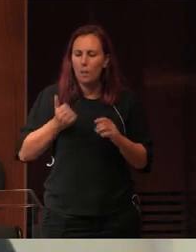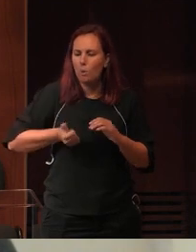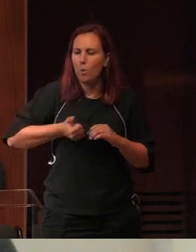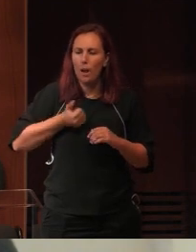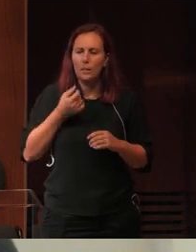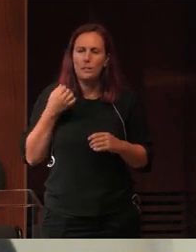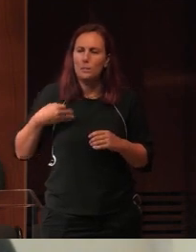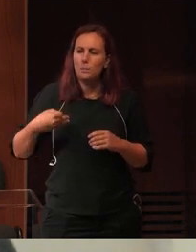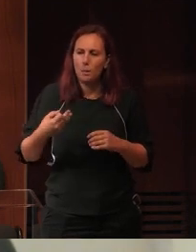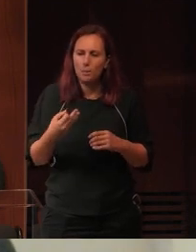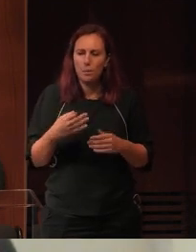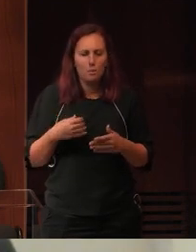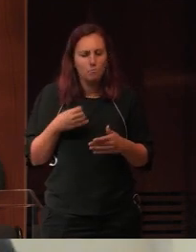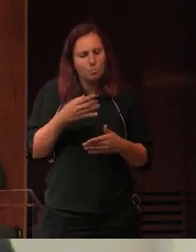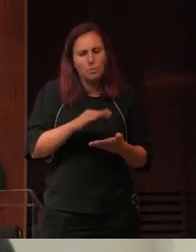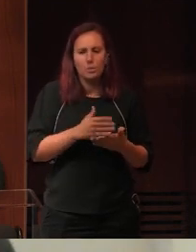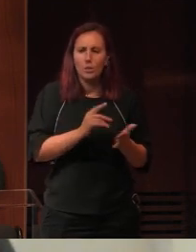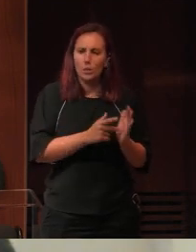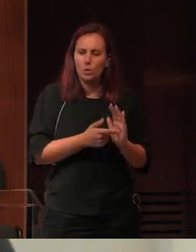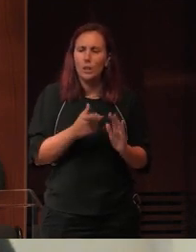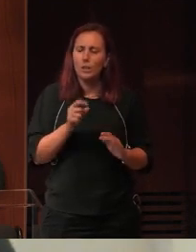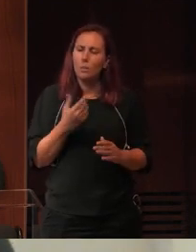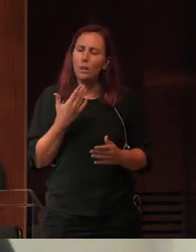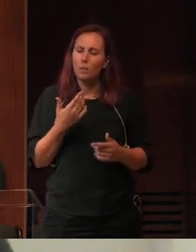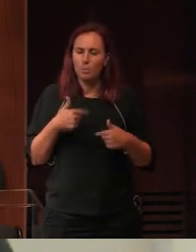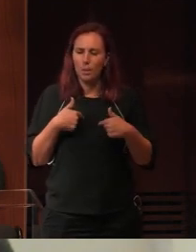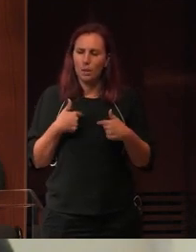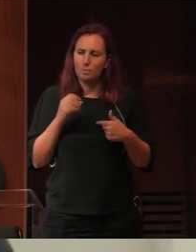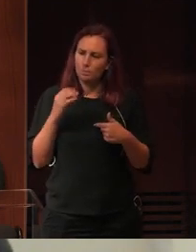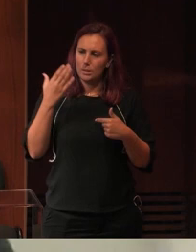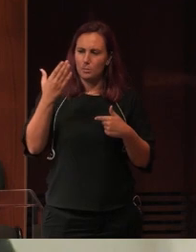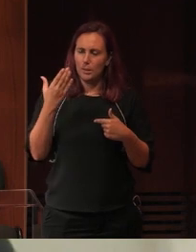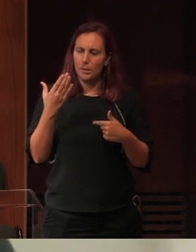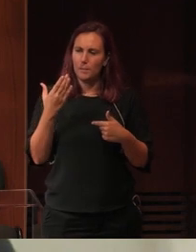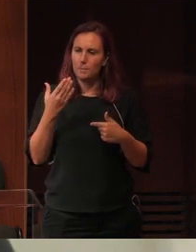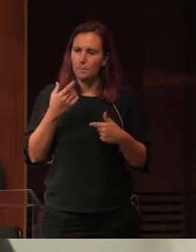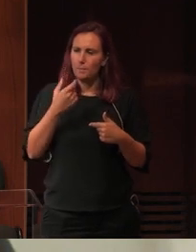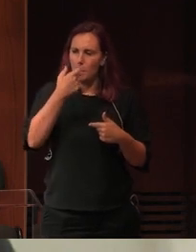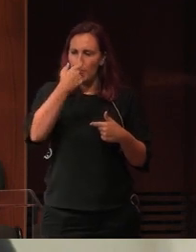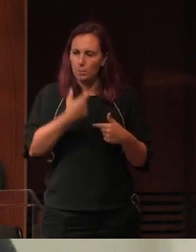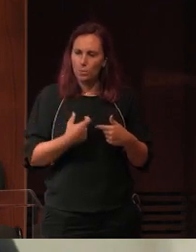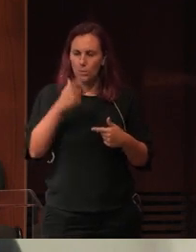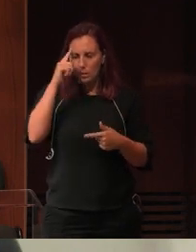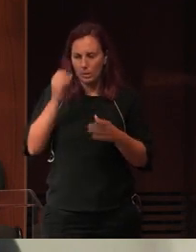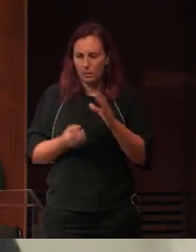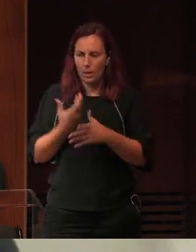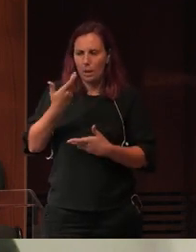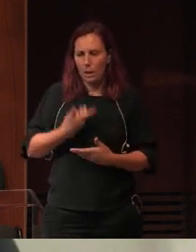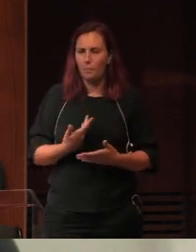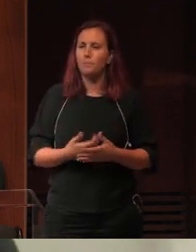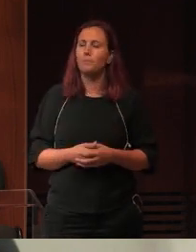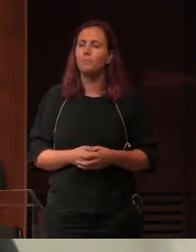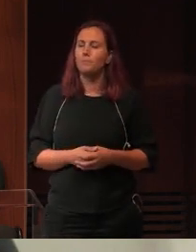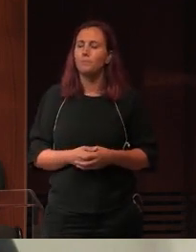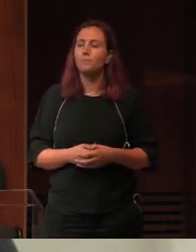tecnologia e de nos oferecermos como os principais agentes da criatividade. E para